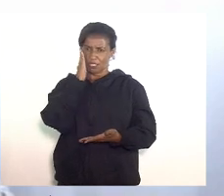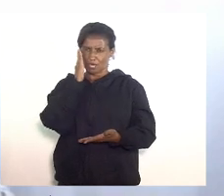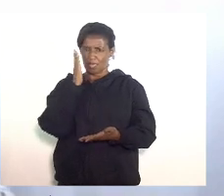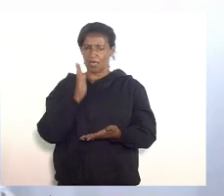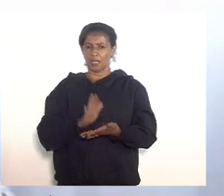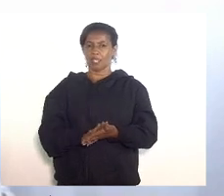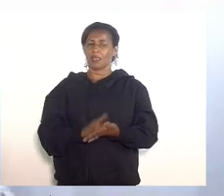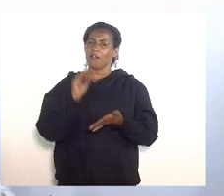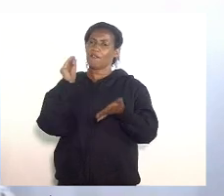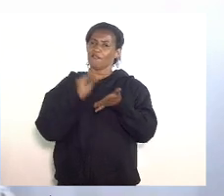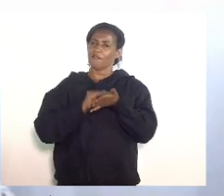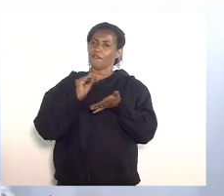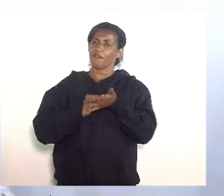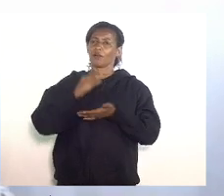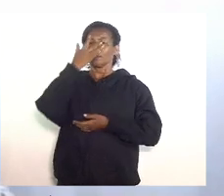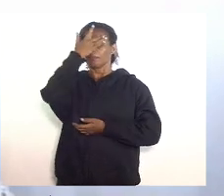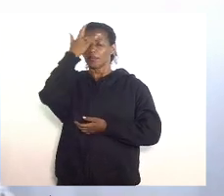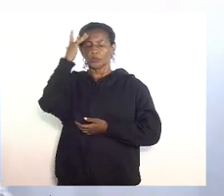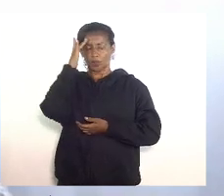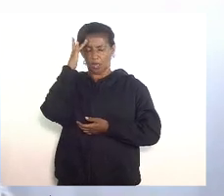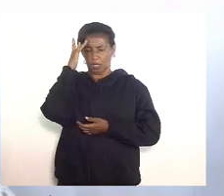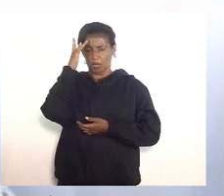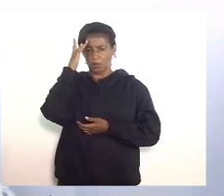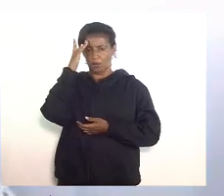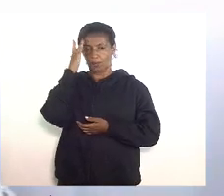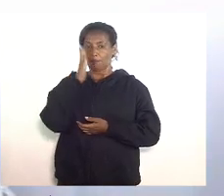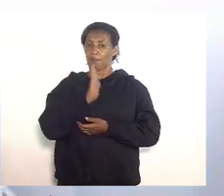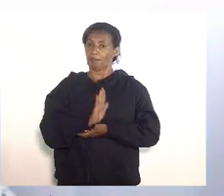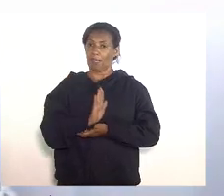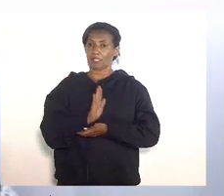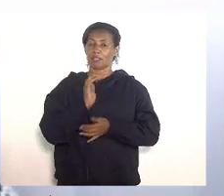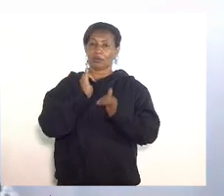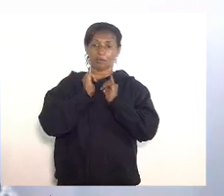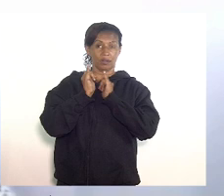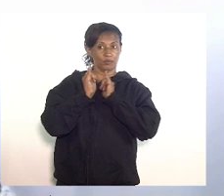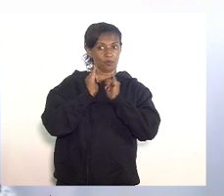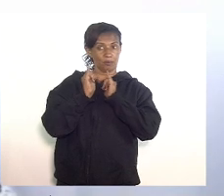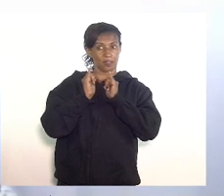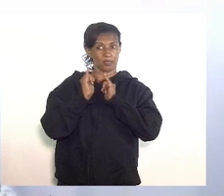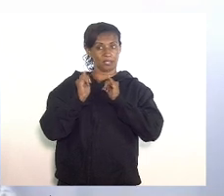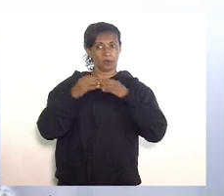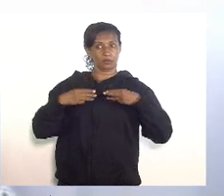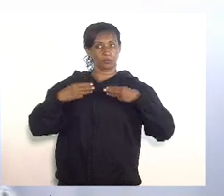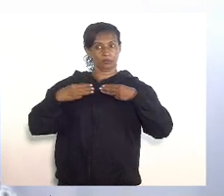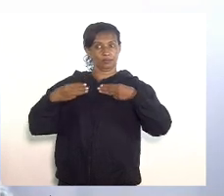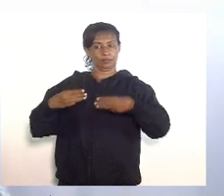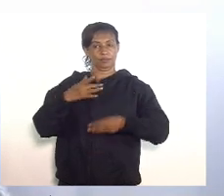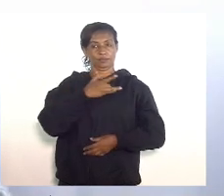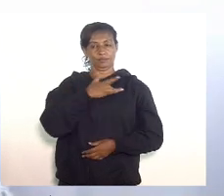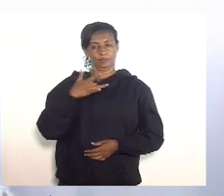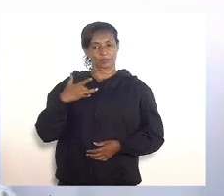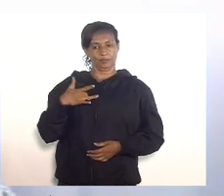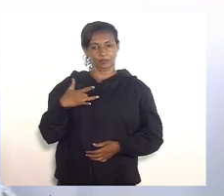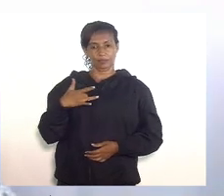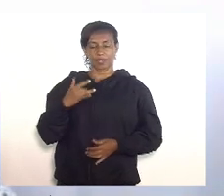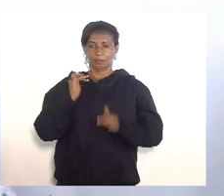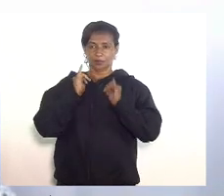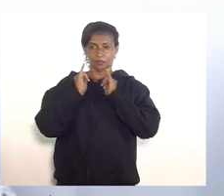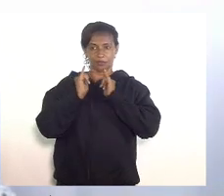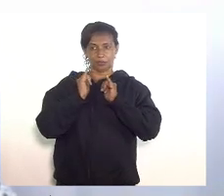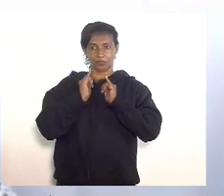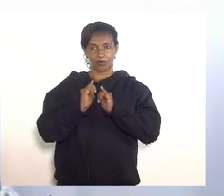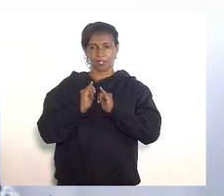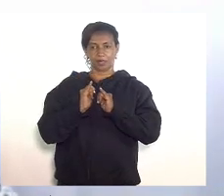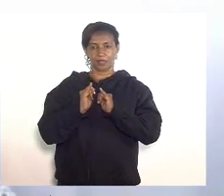bloqueados por falta de pessoal mas ela quer uma informação do Ministério da Saúde e também uma informação